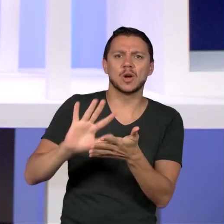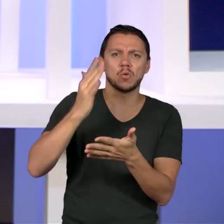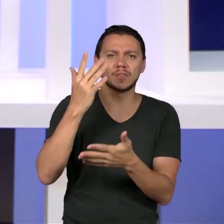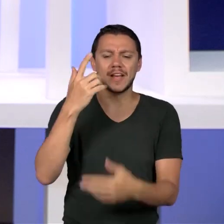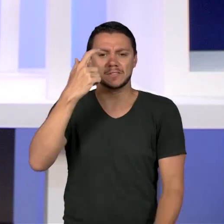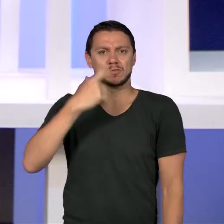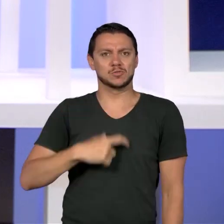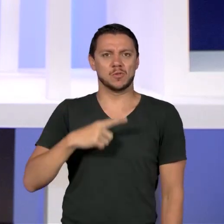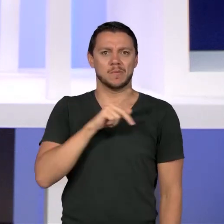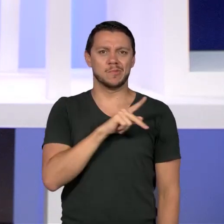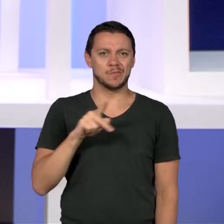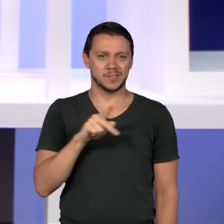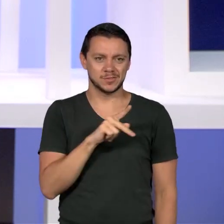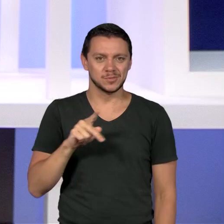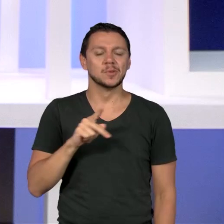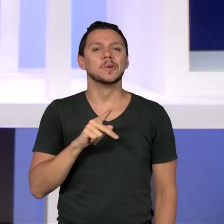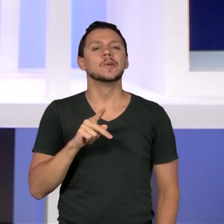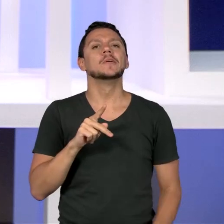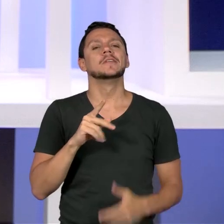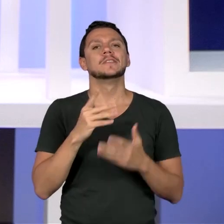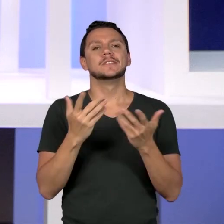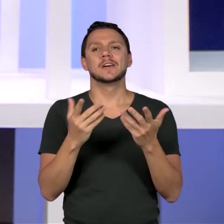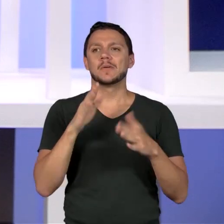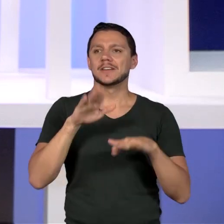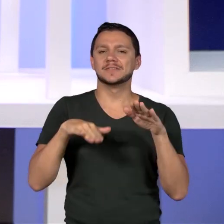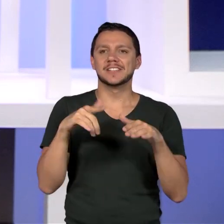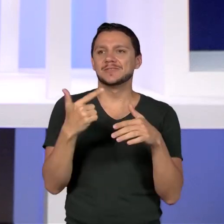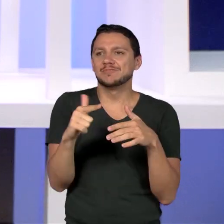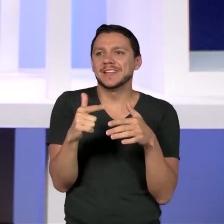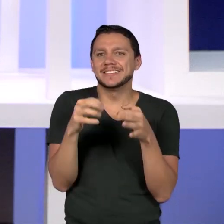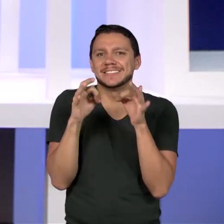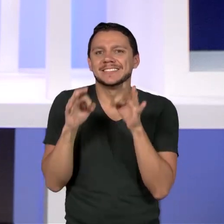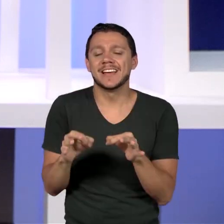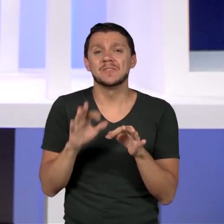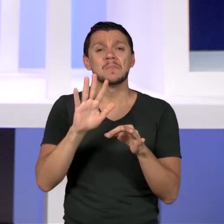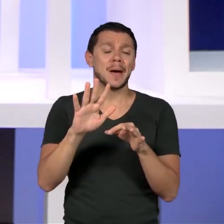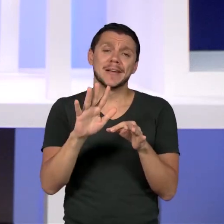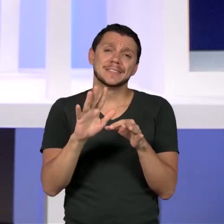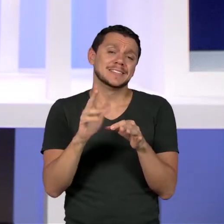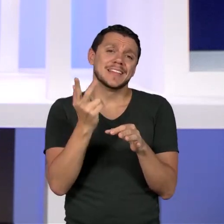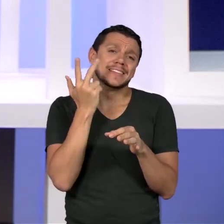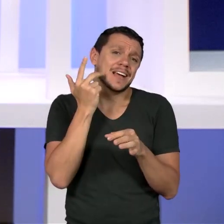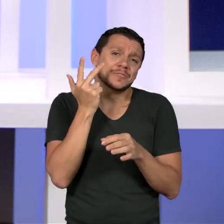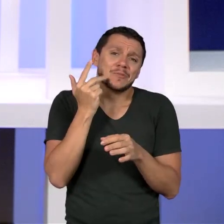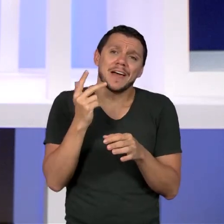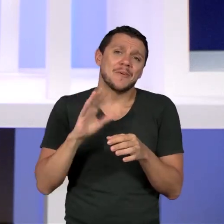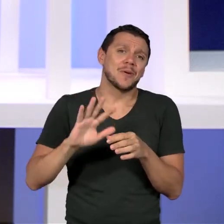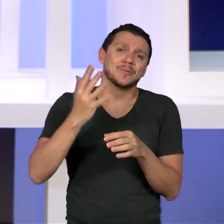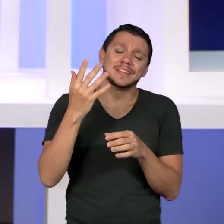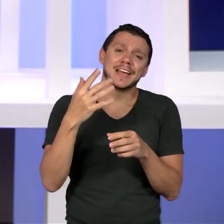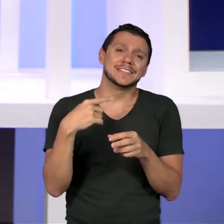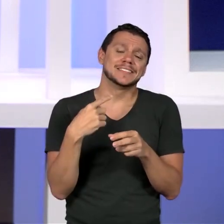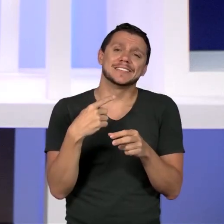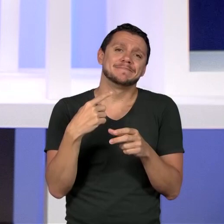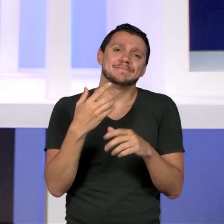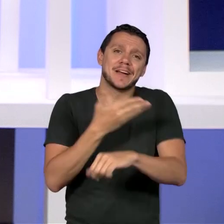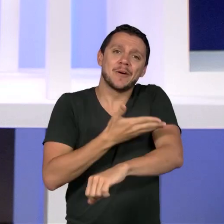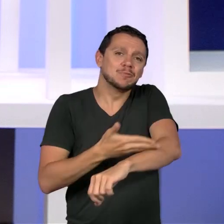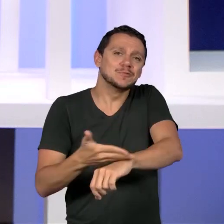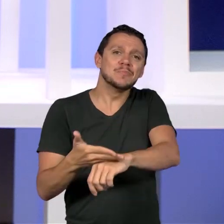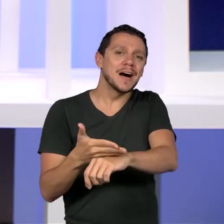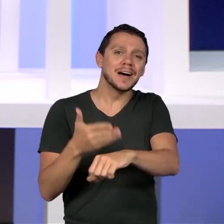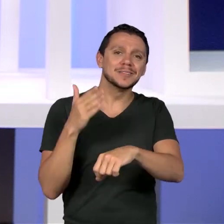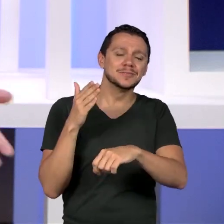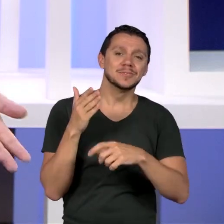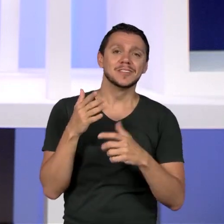ainda que seja inadequado, faz meio que parte da regra do jogo. Você vai para um curso